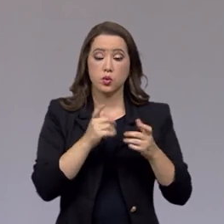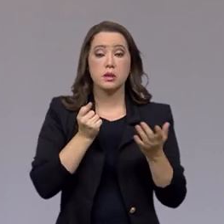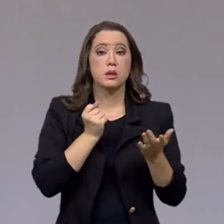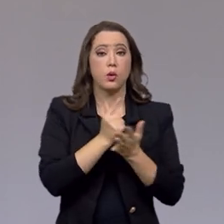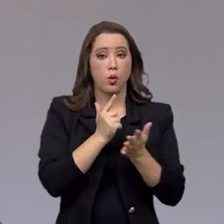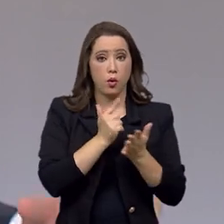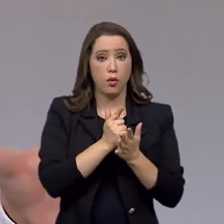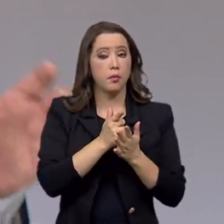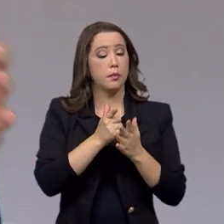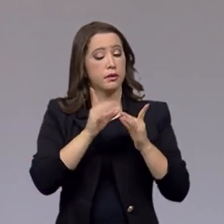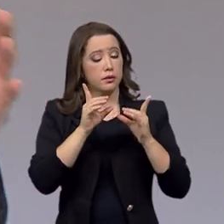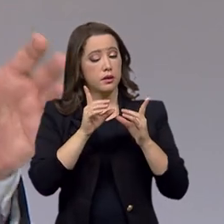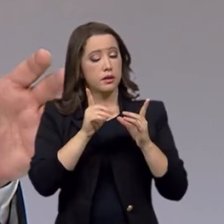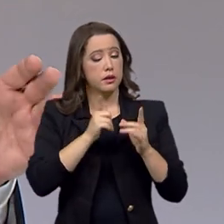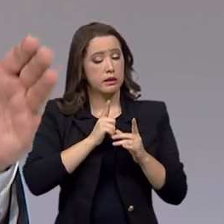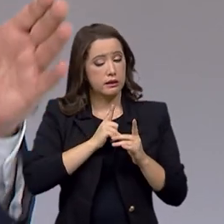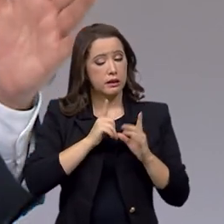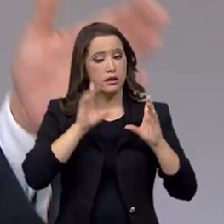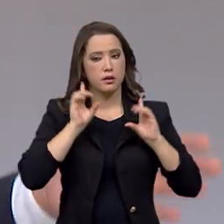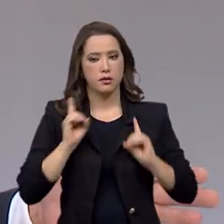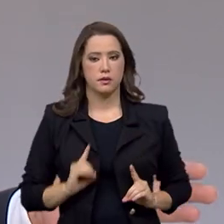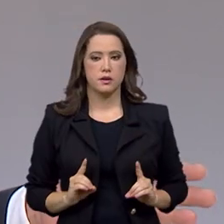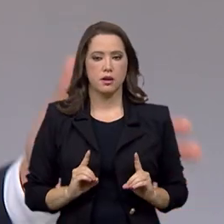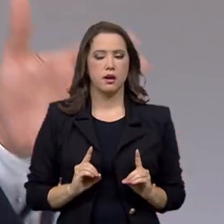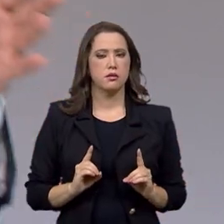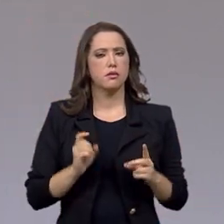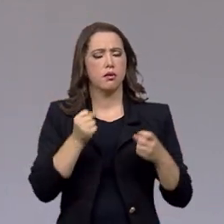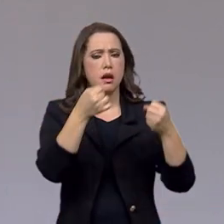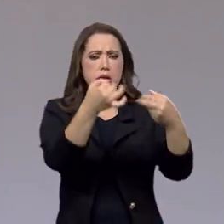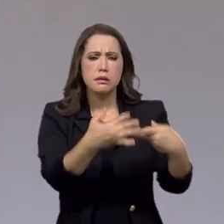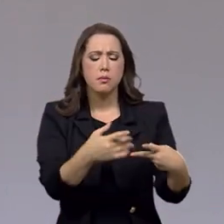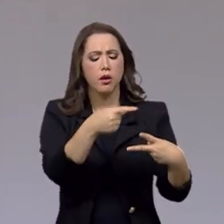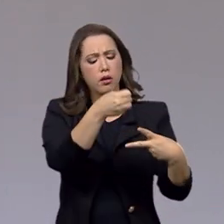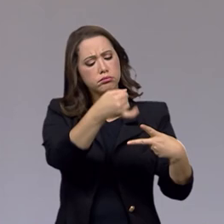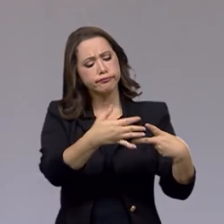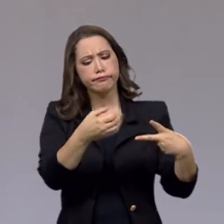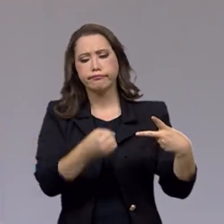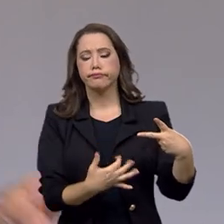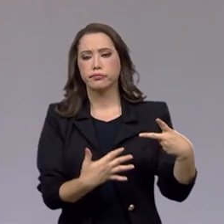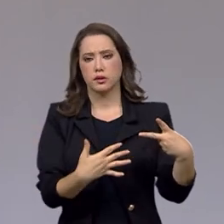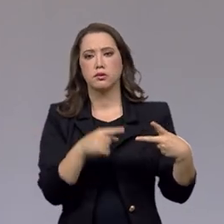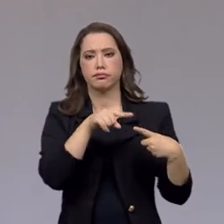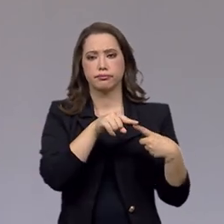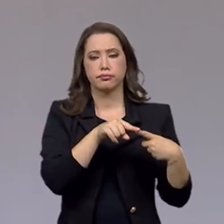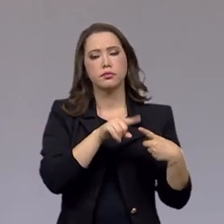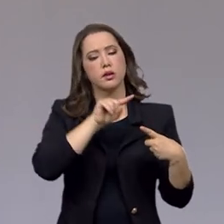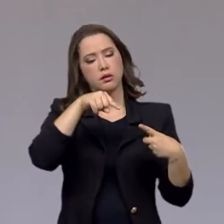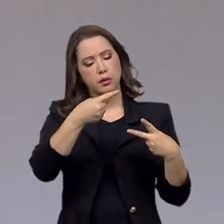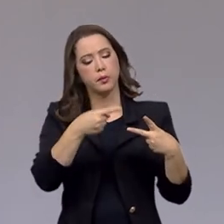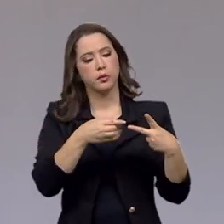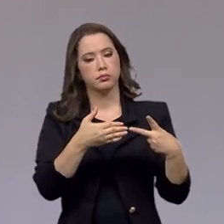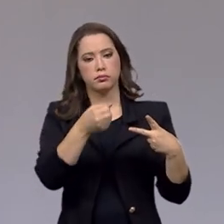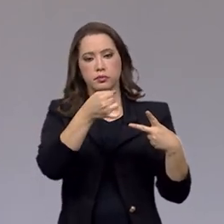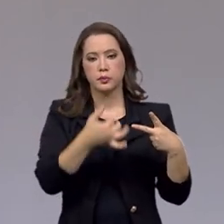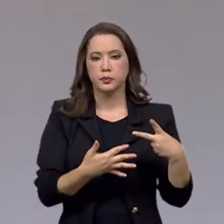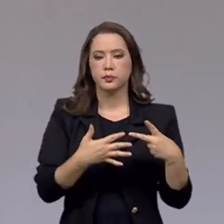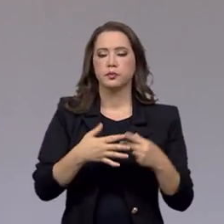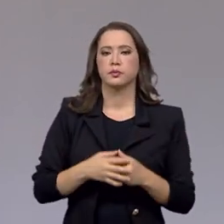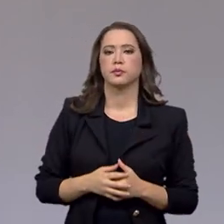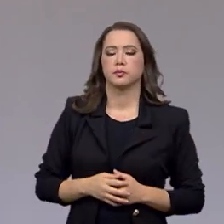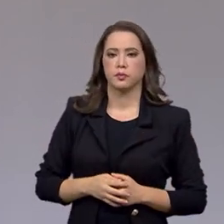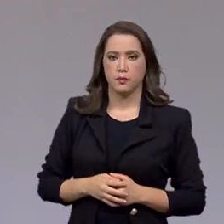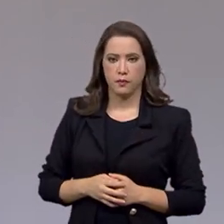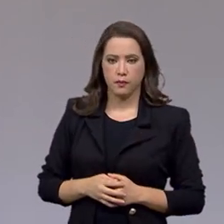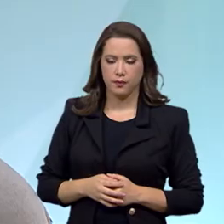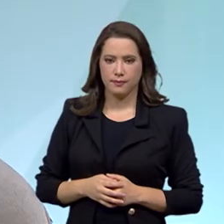Deficiência. Queria que o falasse um pouquinho de cada um deles. Primeiro do cadastro e depois do programa de inclusão de consumidores